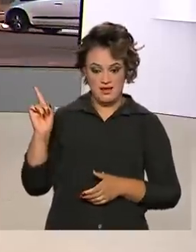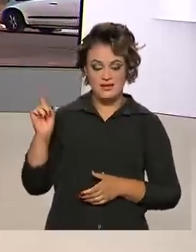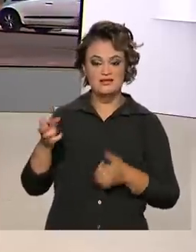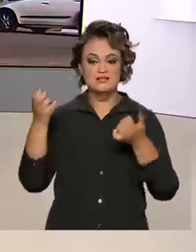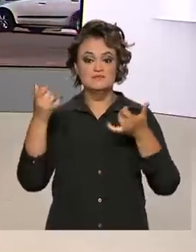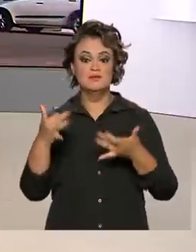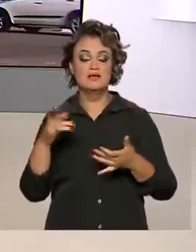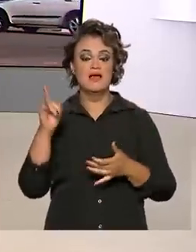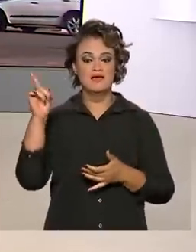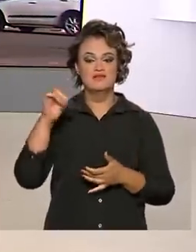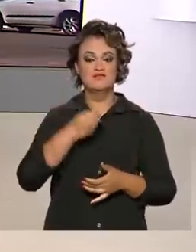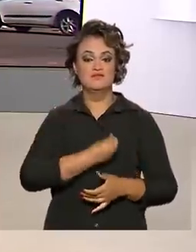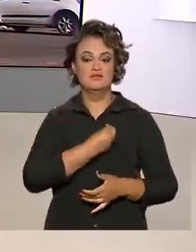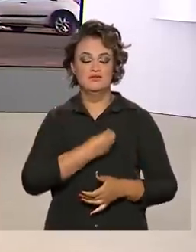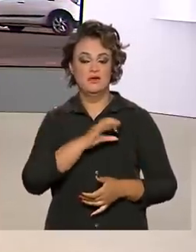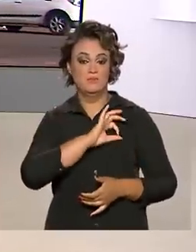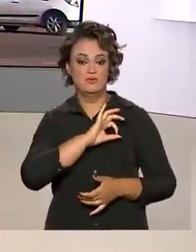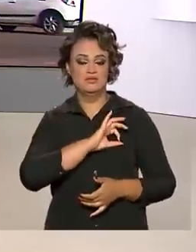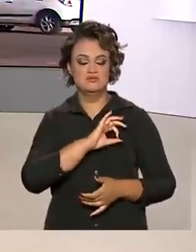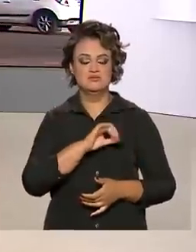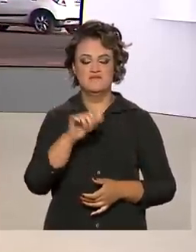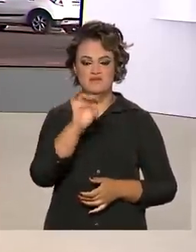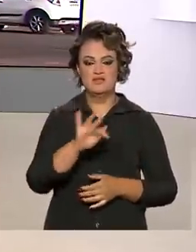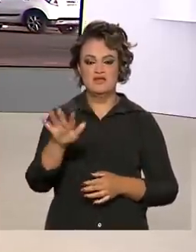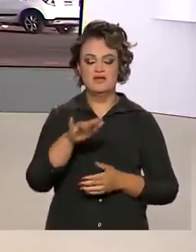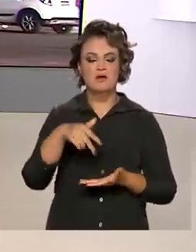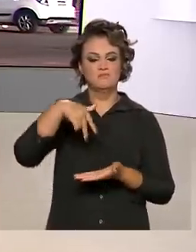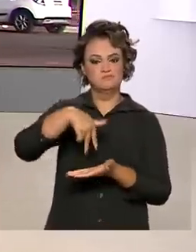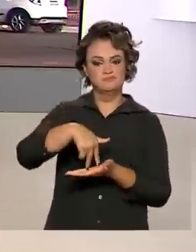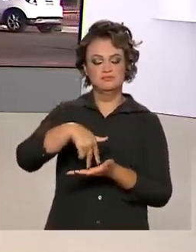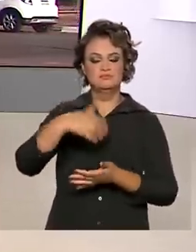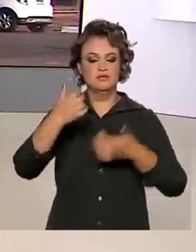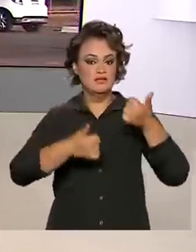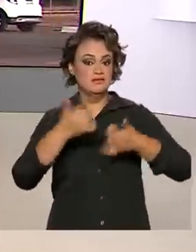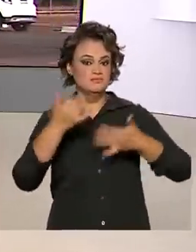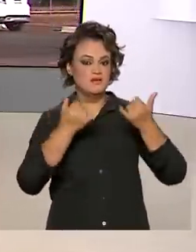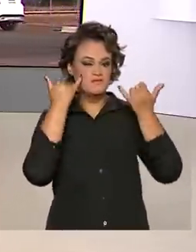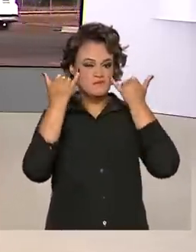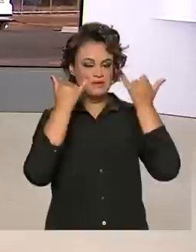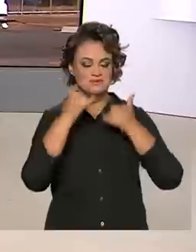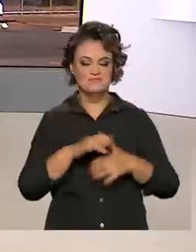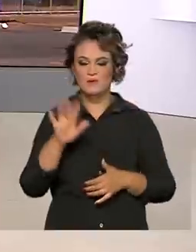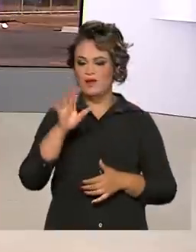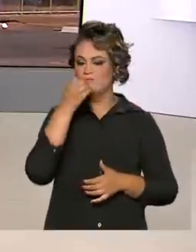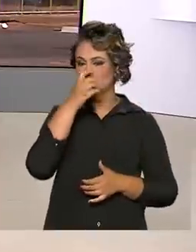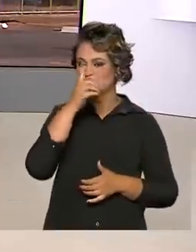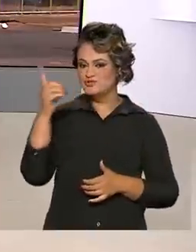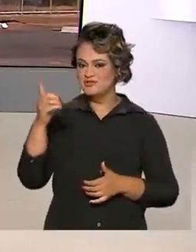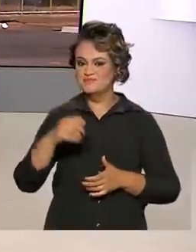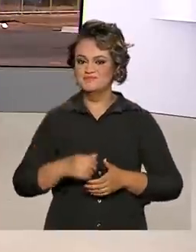está em frente à Polícia Federal aqui em Brasília e traz mais informações para a gente. Bom dia, Glauco.